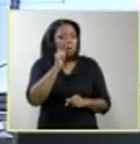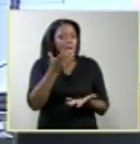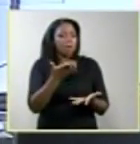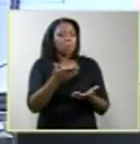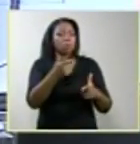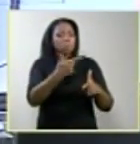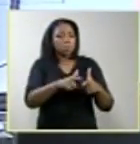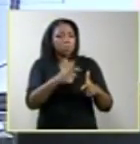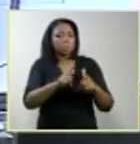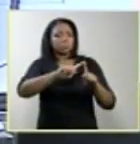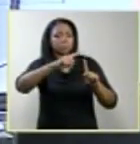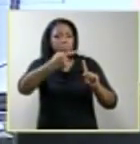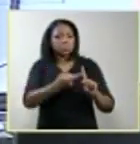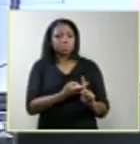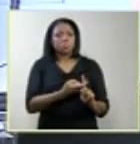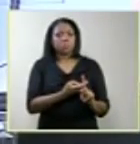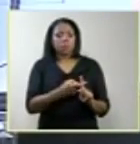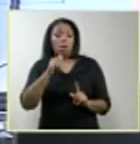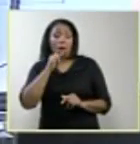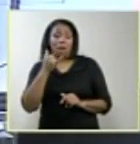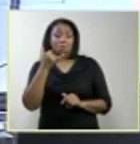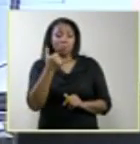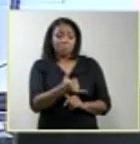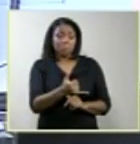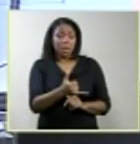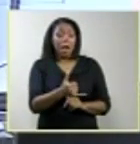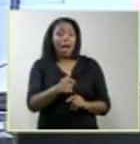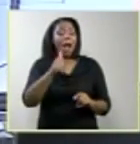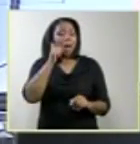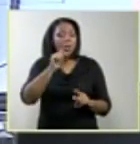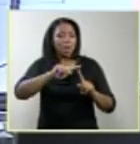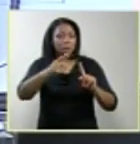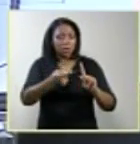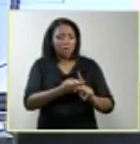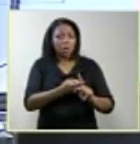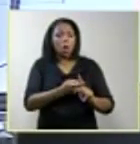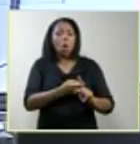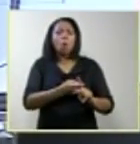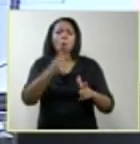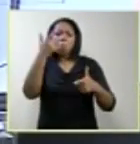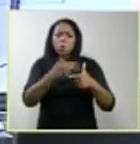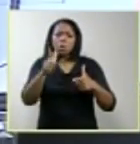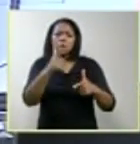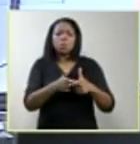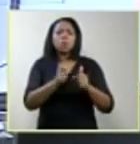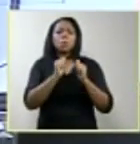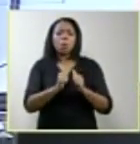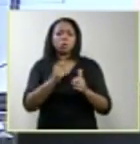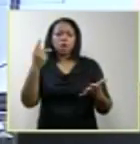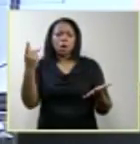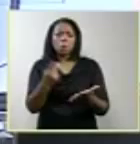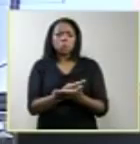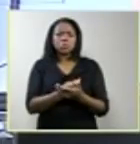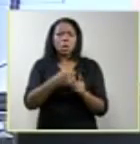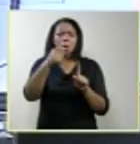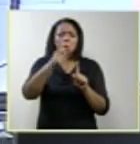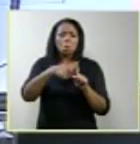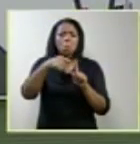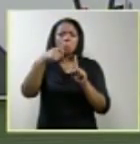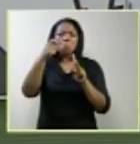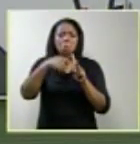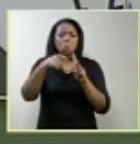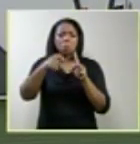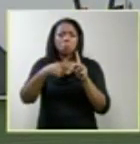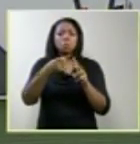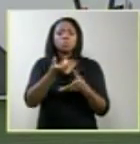falar para o paciente de todos os riscos que ela pode correr durante o processo gestacional. O médico é o amigo da mulher,